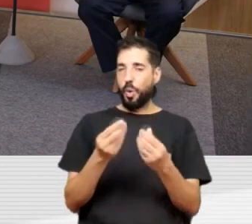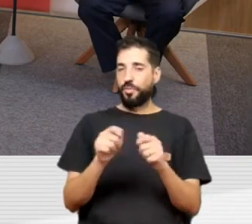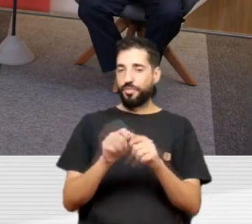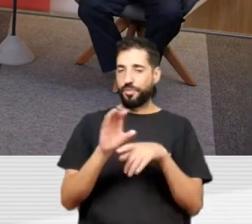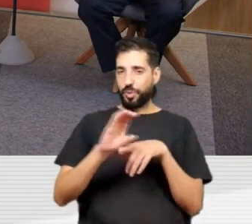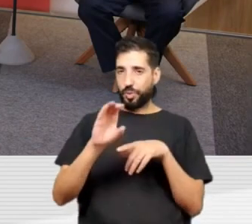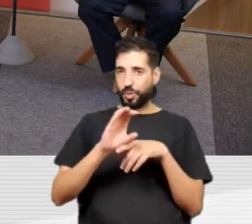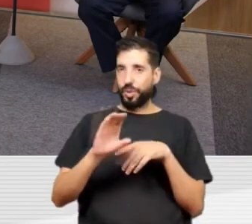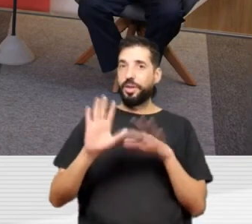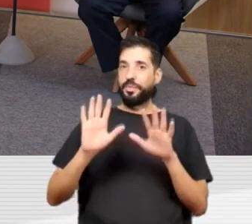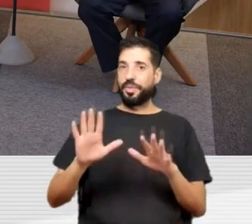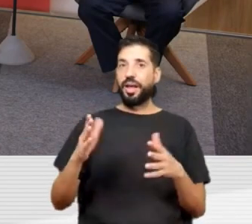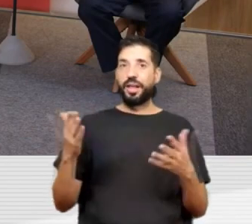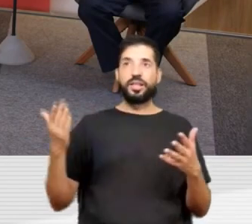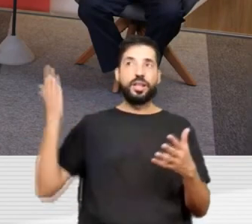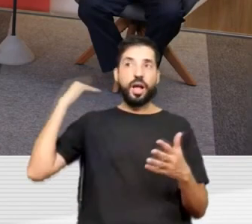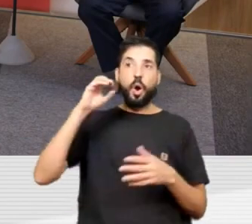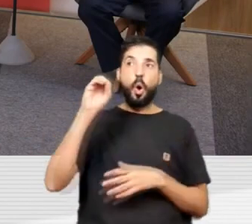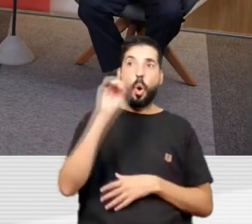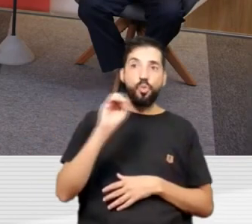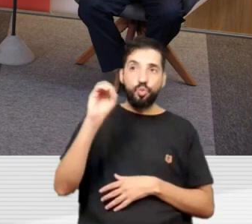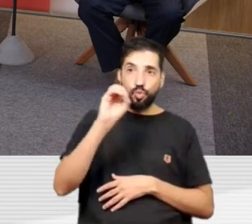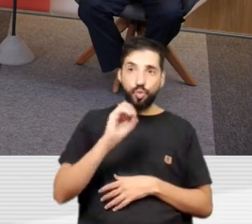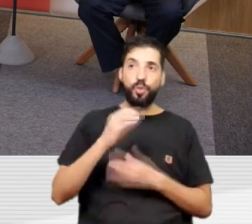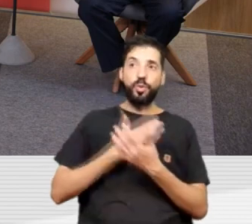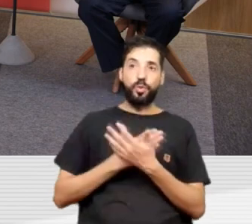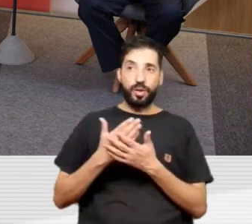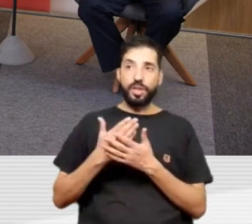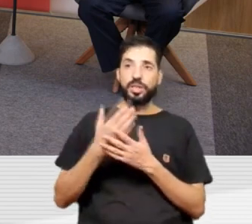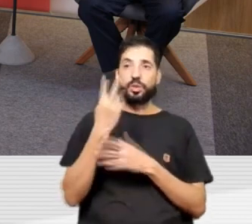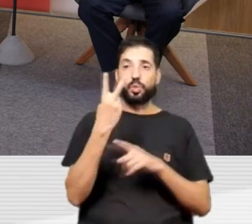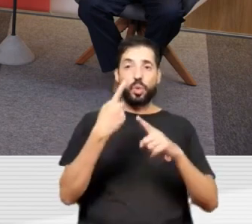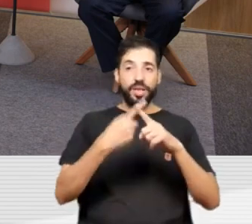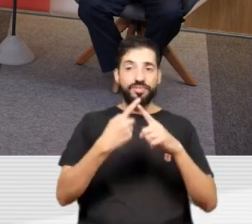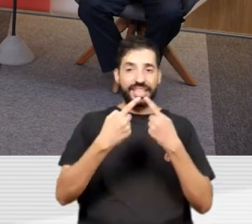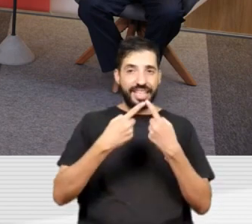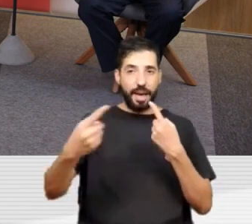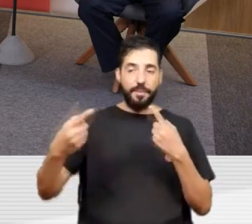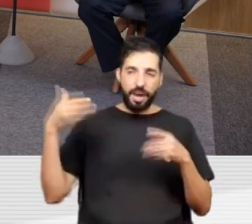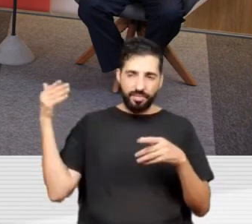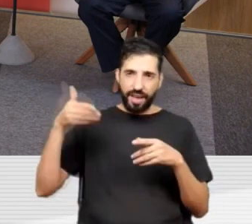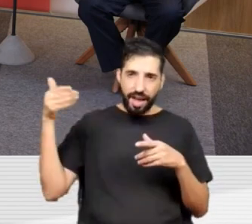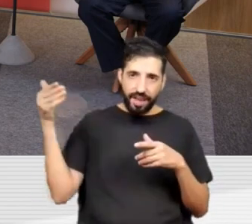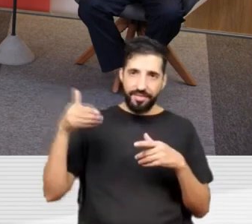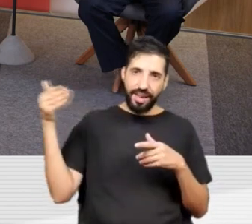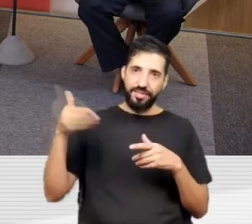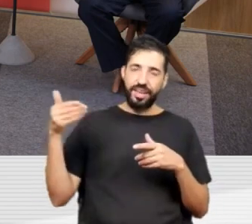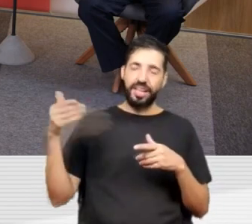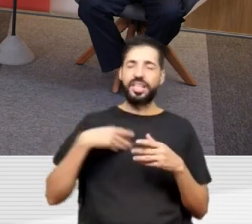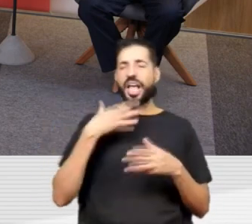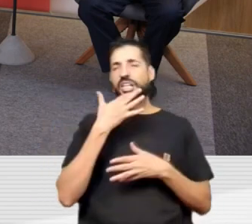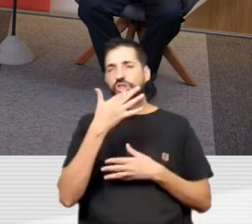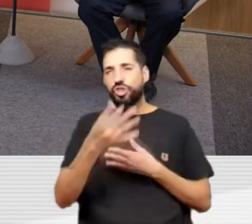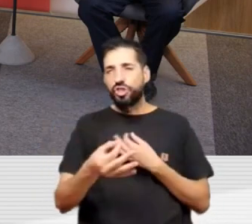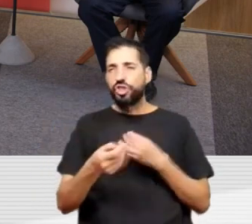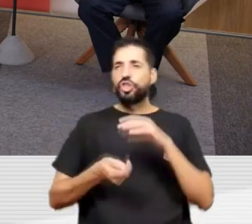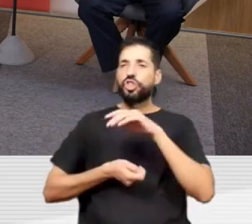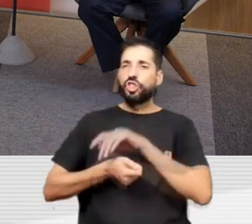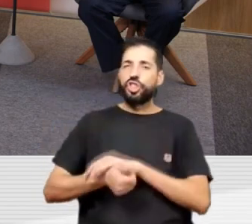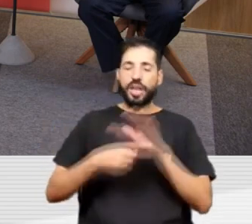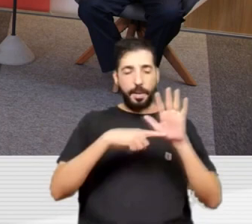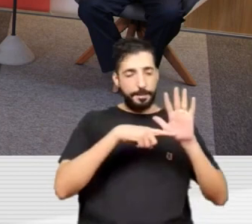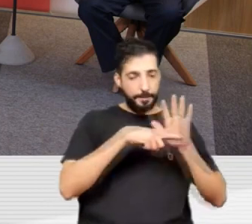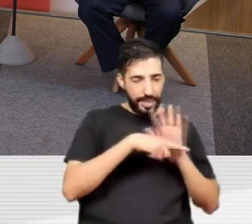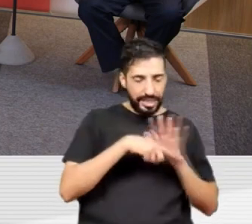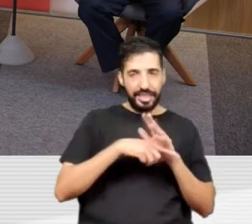mas a gente está desde outubro se reunindo duas vezes por semana aqui com várias dicas, com dicas sobre pesquisa, com dicas sobre marketing,